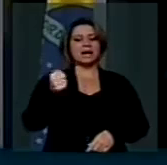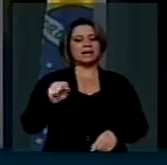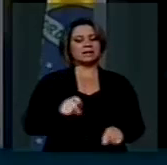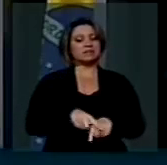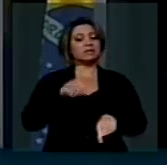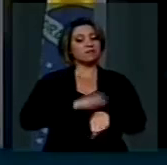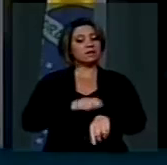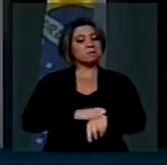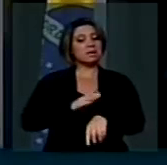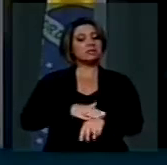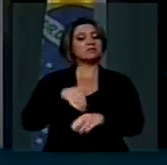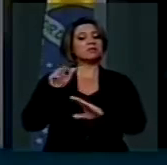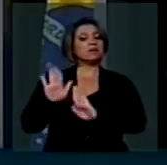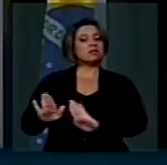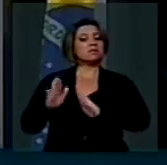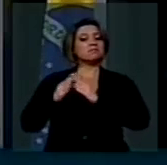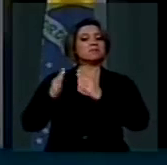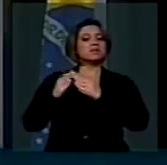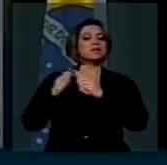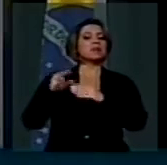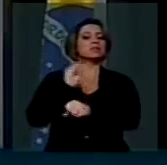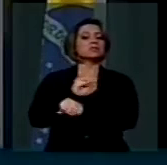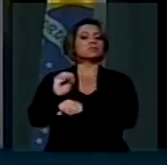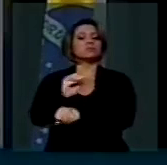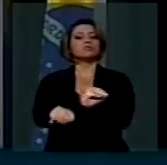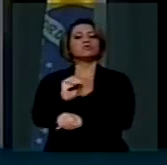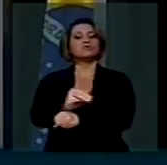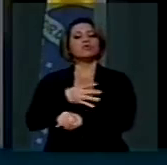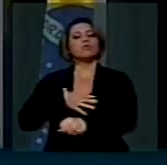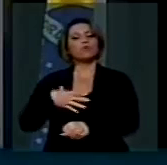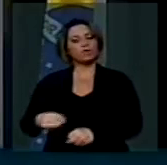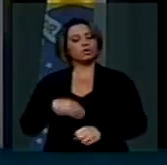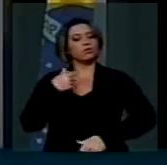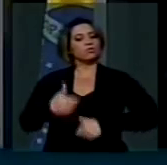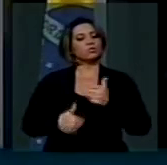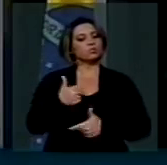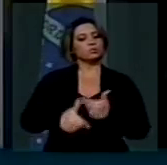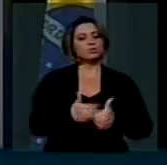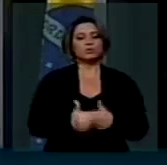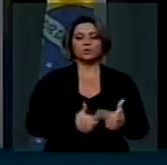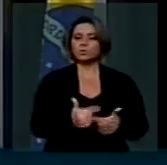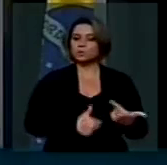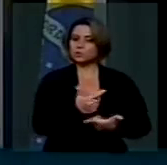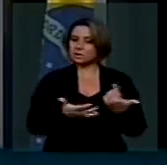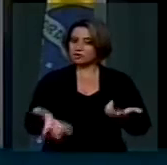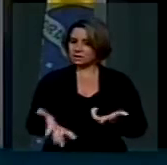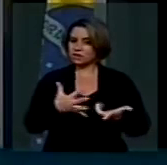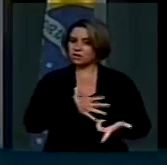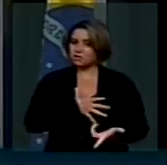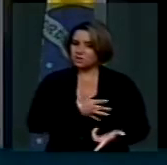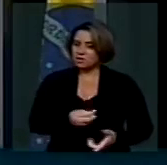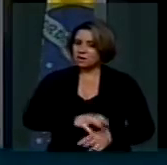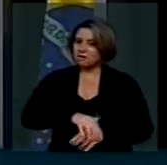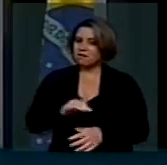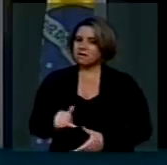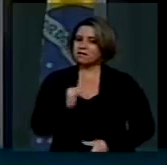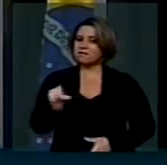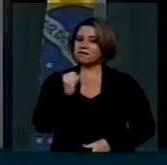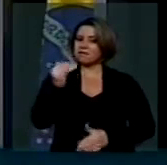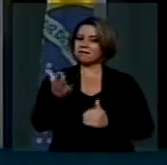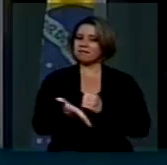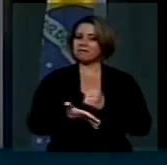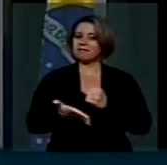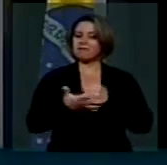de licença de maternidade, para que elas possam se dedicar de maneira plena ao cuidado com esses que são, sem dúvida, a